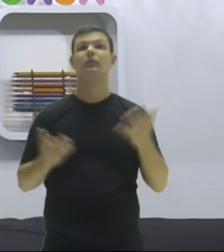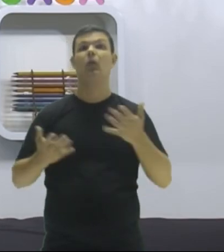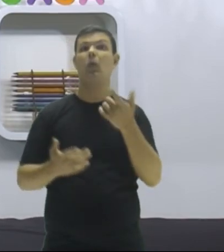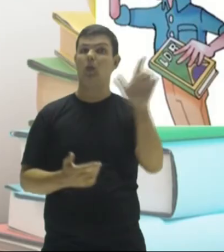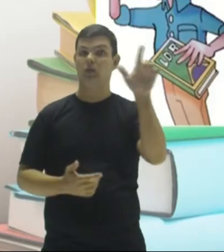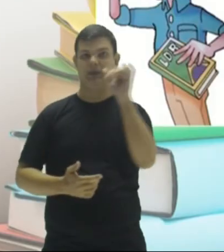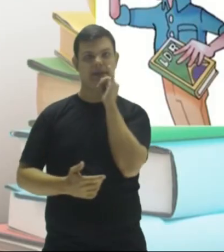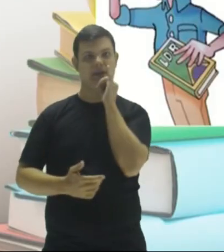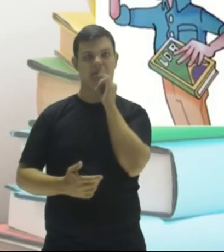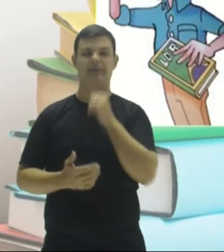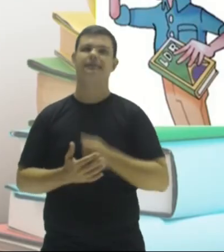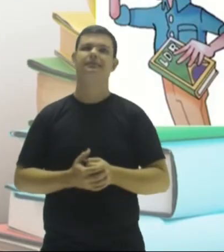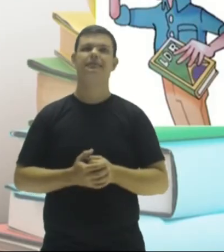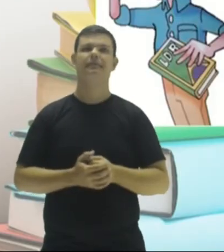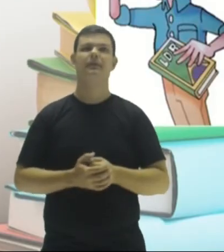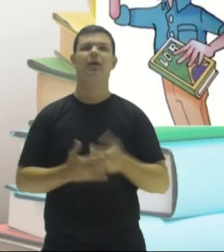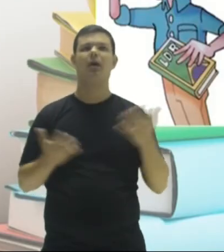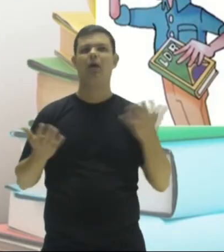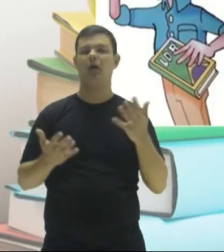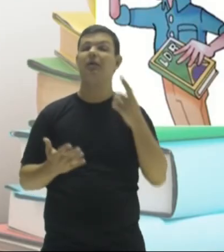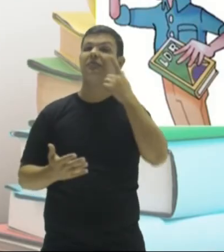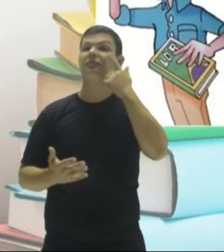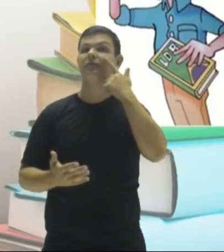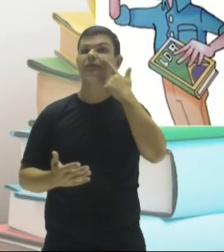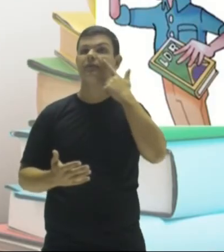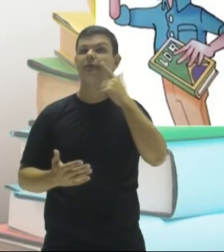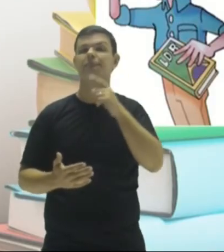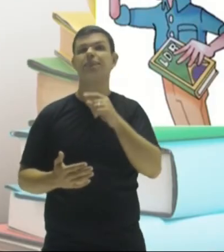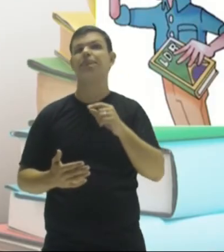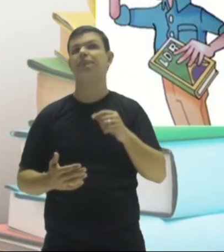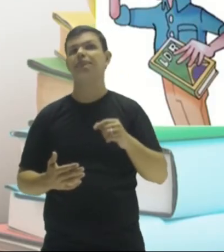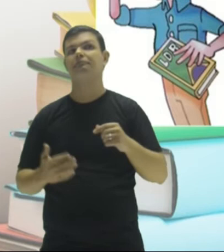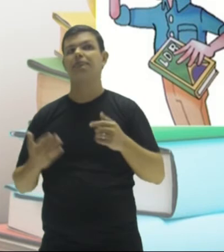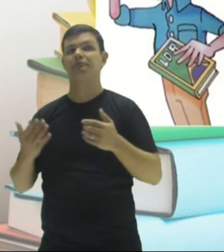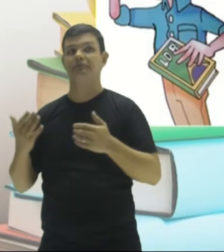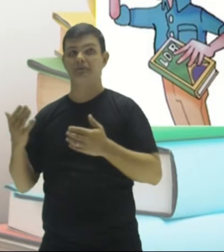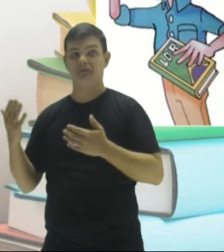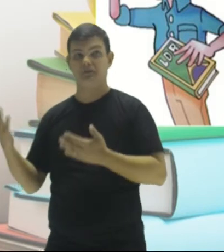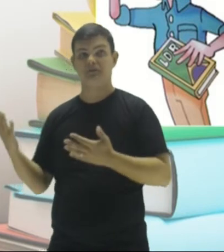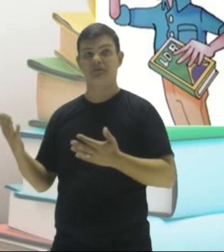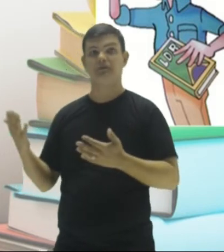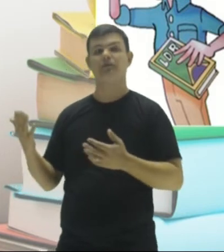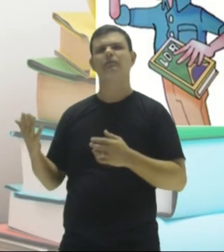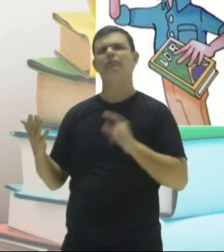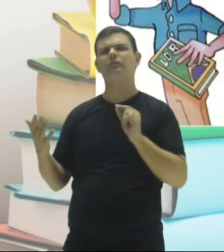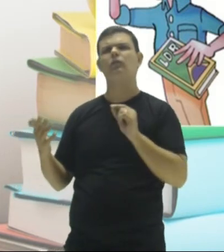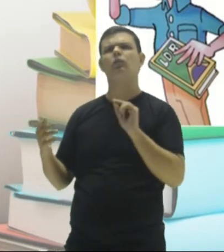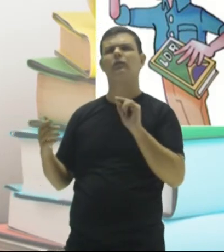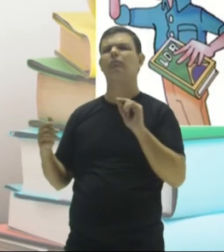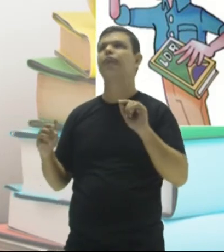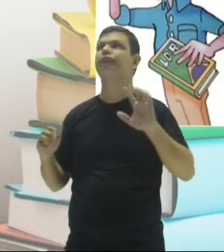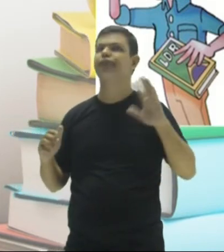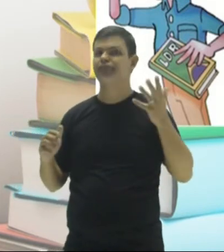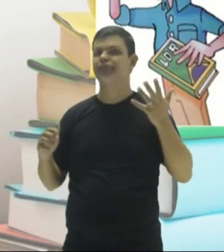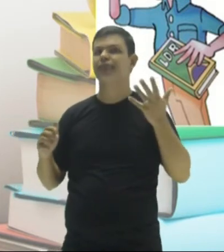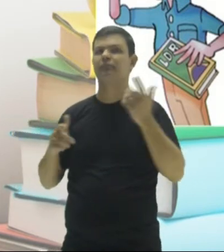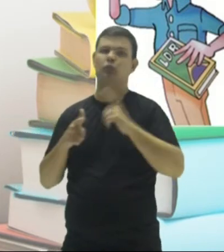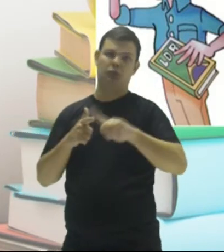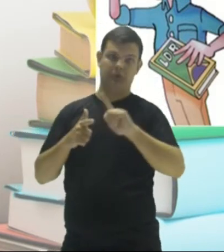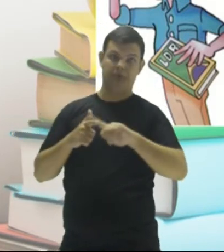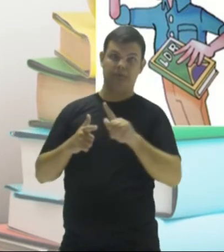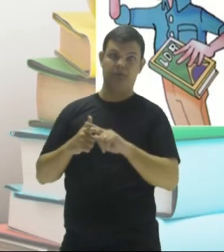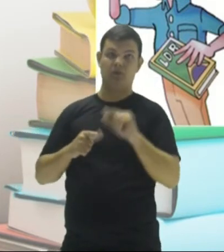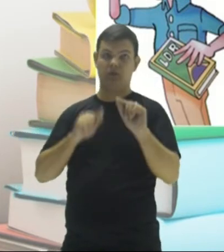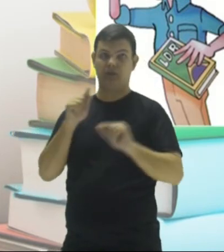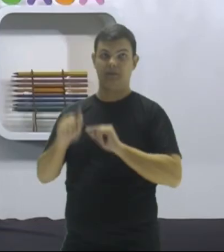exemplo. É uma situação problema aí, pessoal. Tá ok? Essa situação problema, ela é muito clara